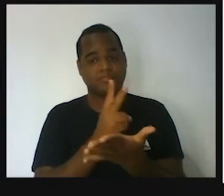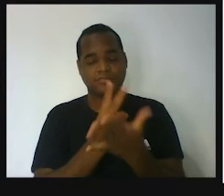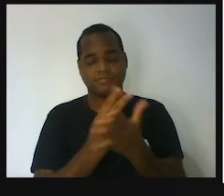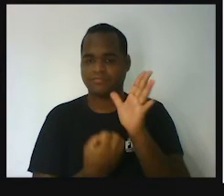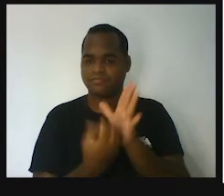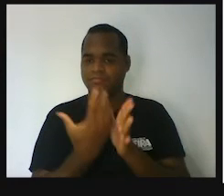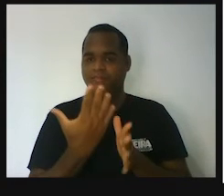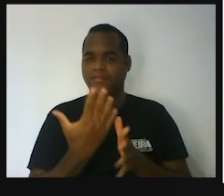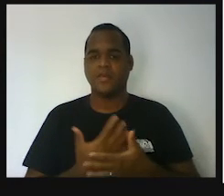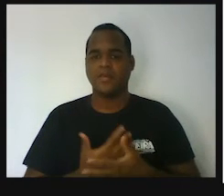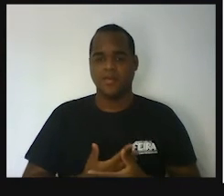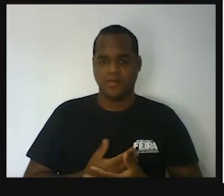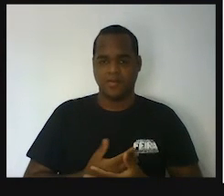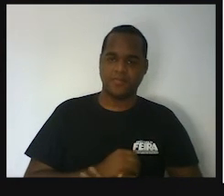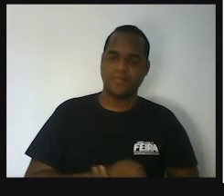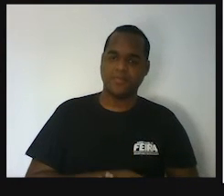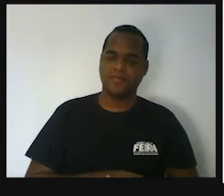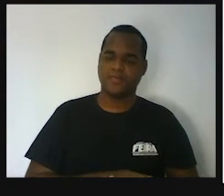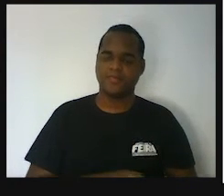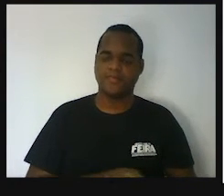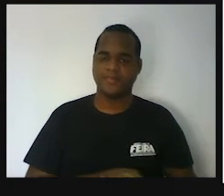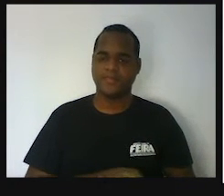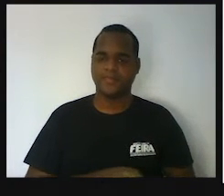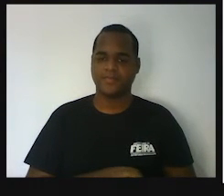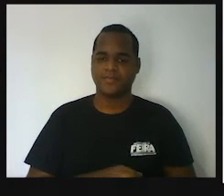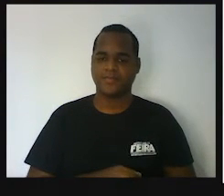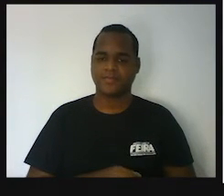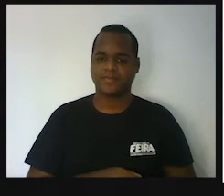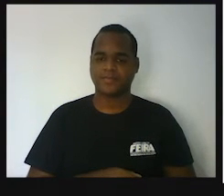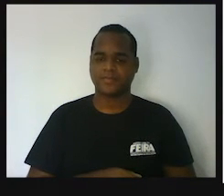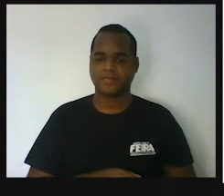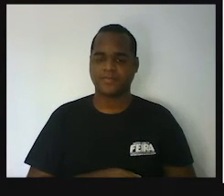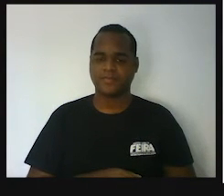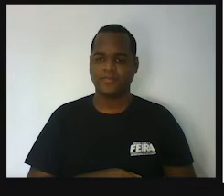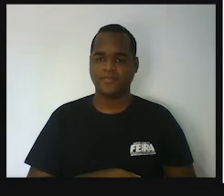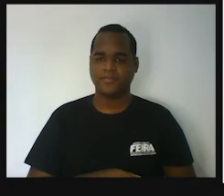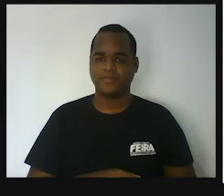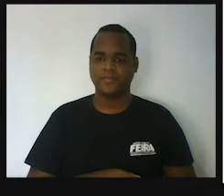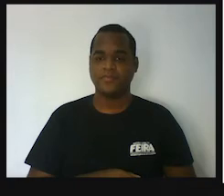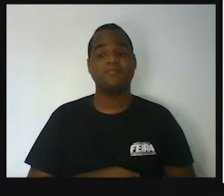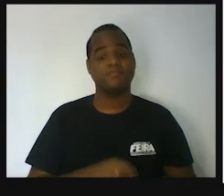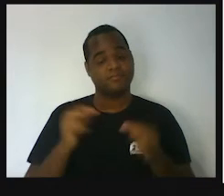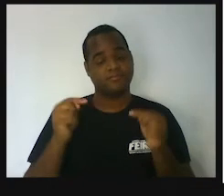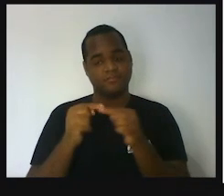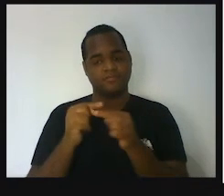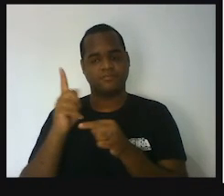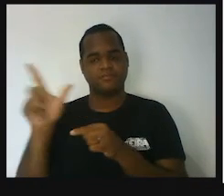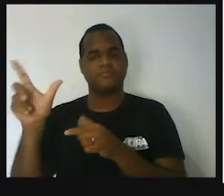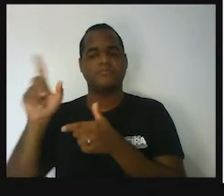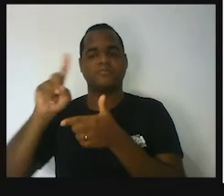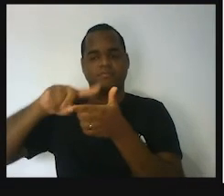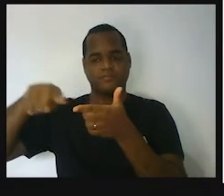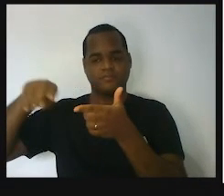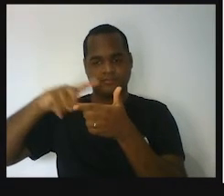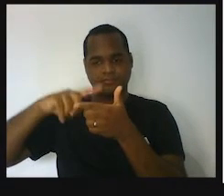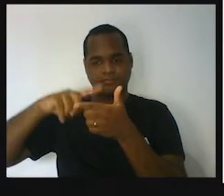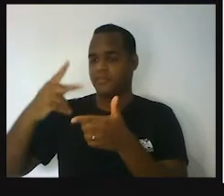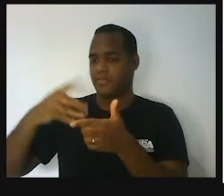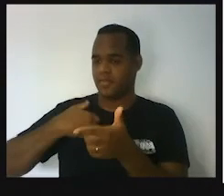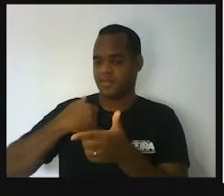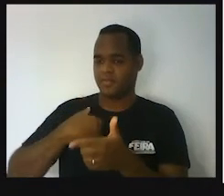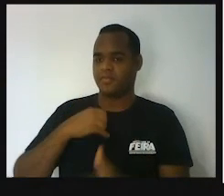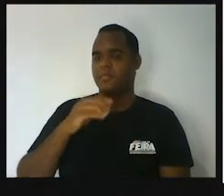Certo? Da mesma forma, da mesma forma, naquele probleminha da idade de